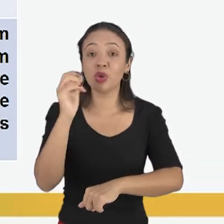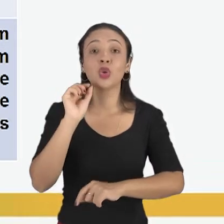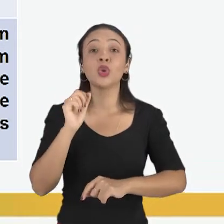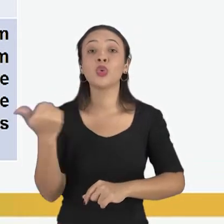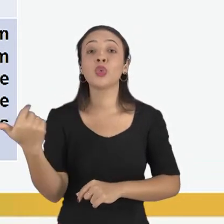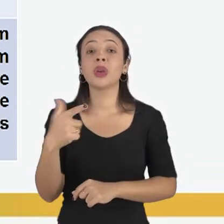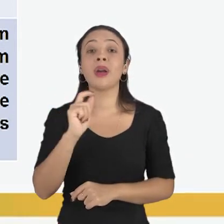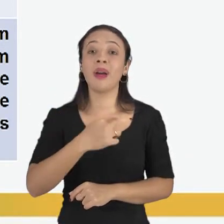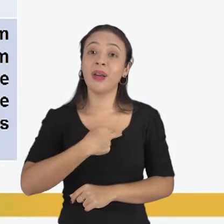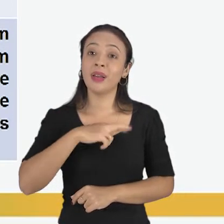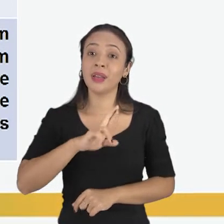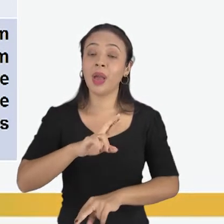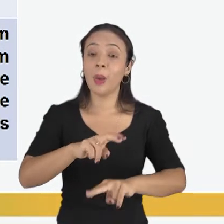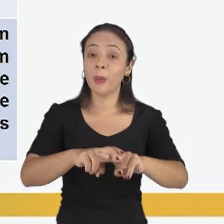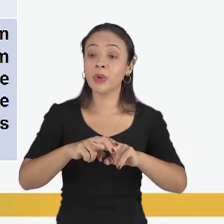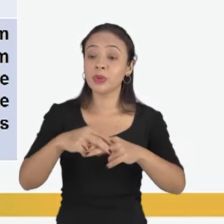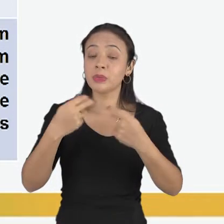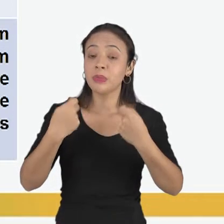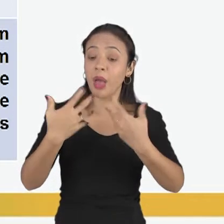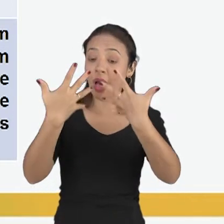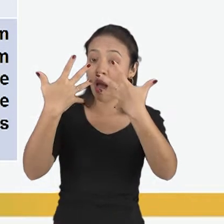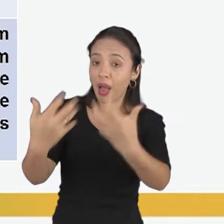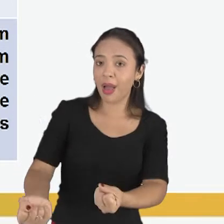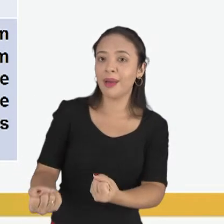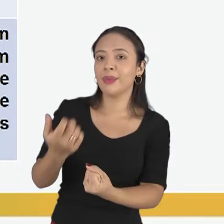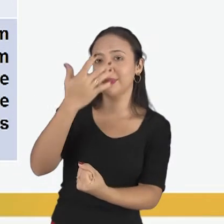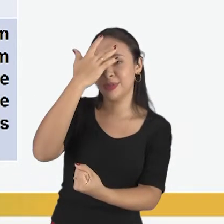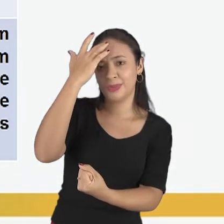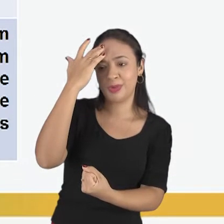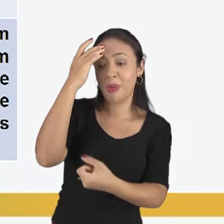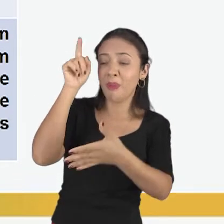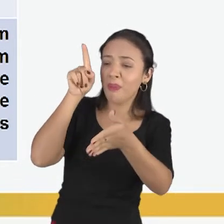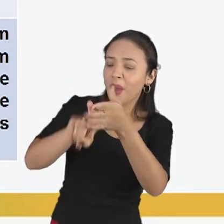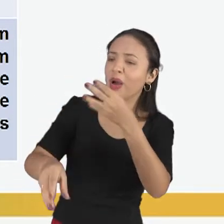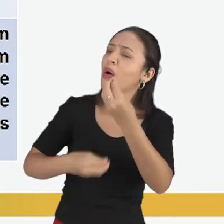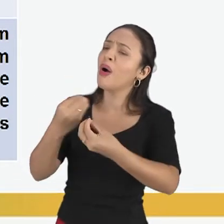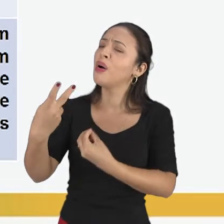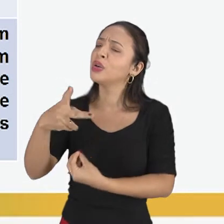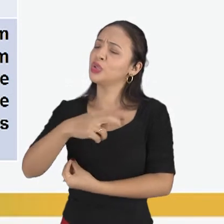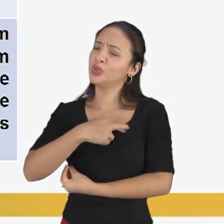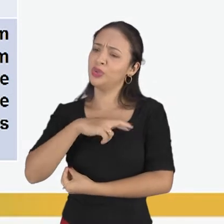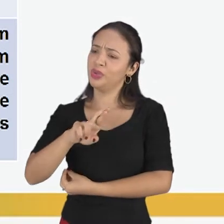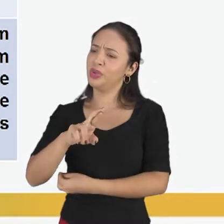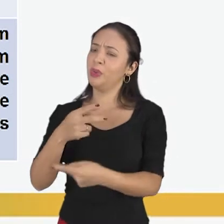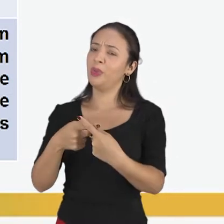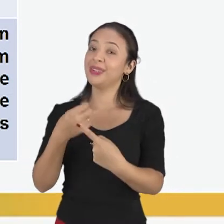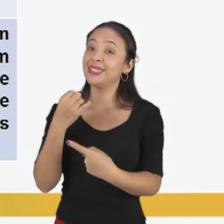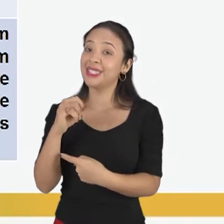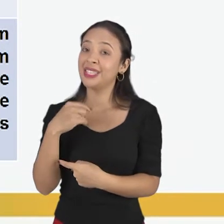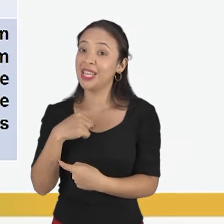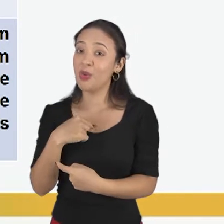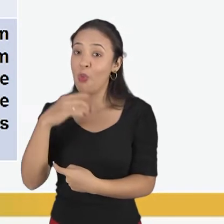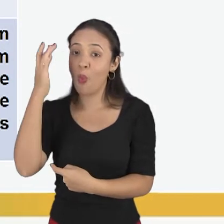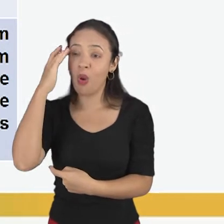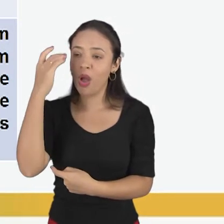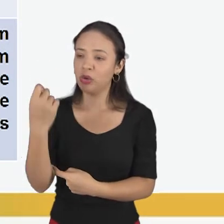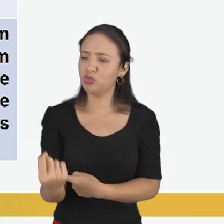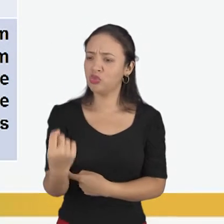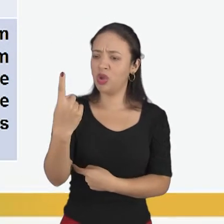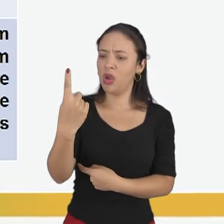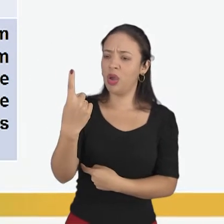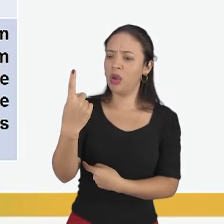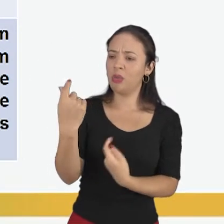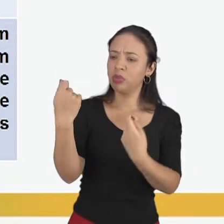as pessoas e perguntar a elas sobre a religião delas para que as nossas estranhezas sejam diminuídas,